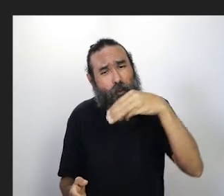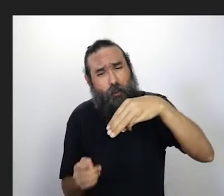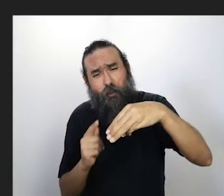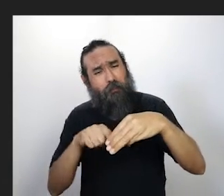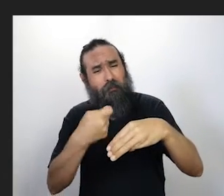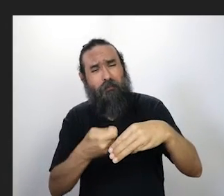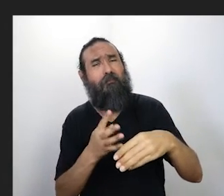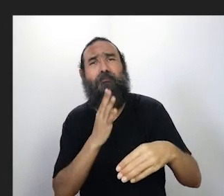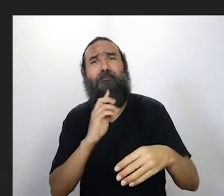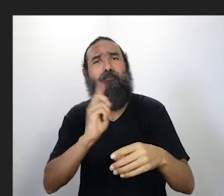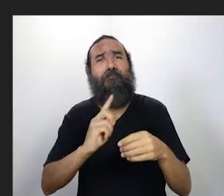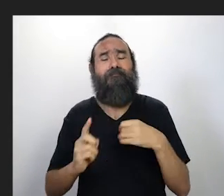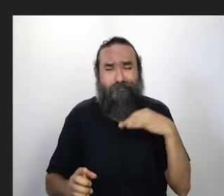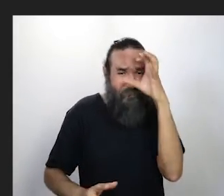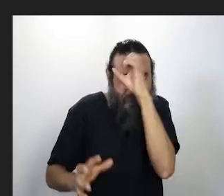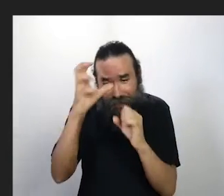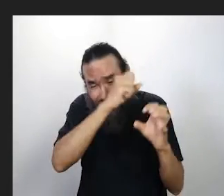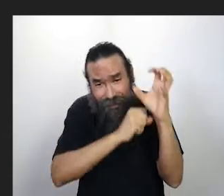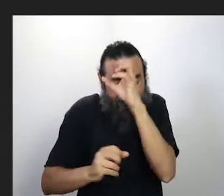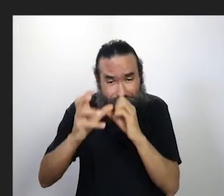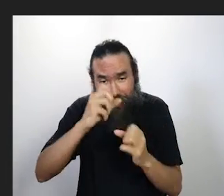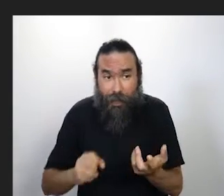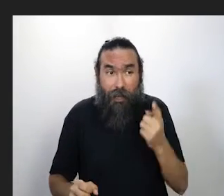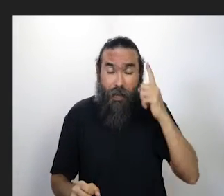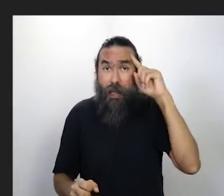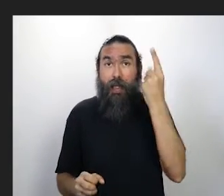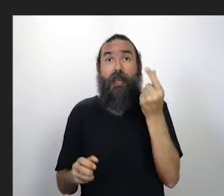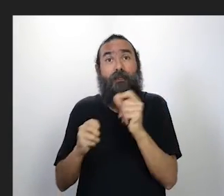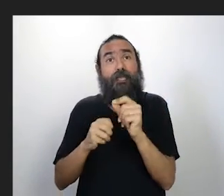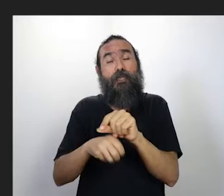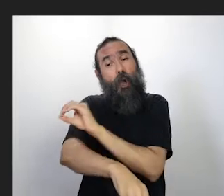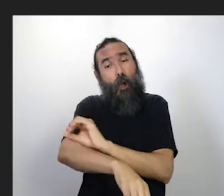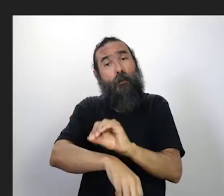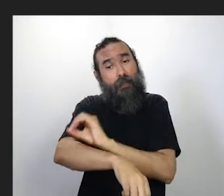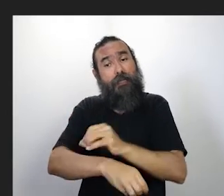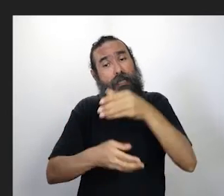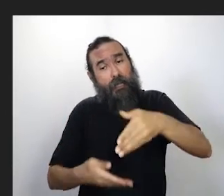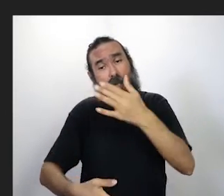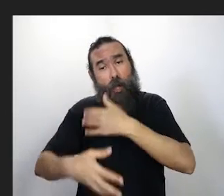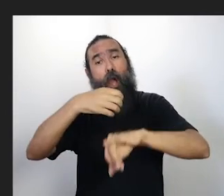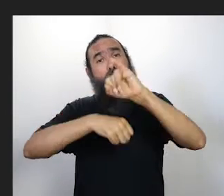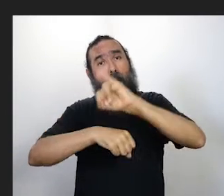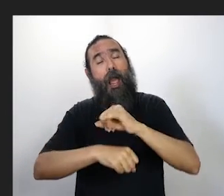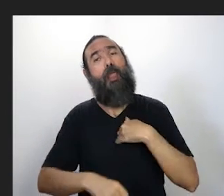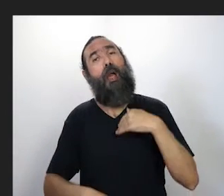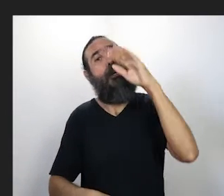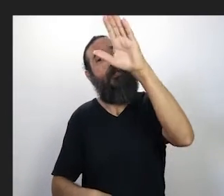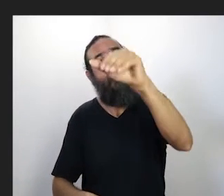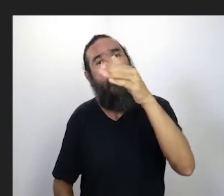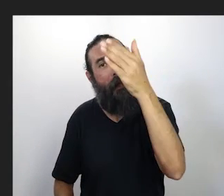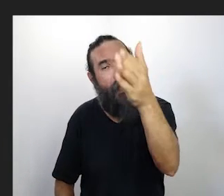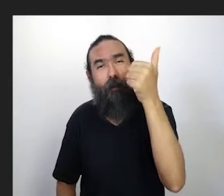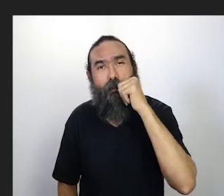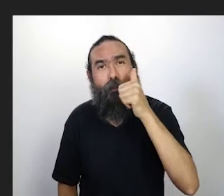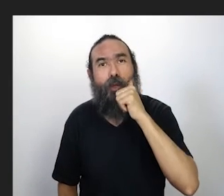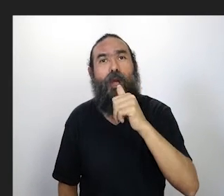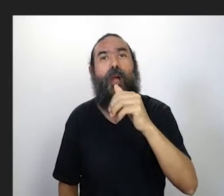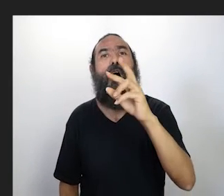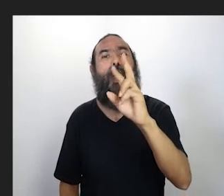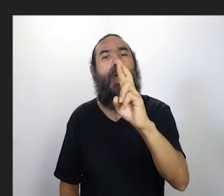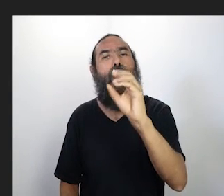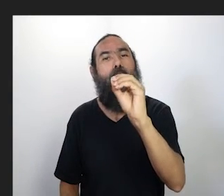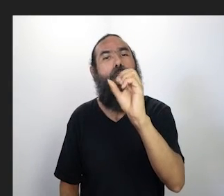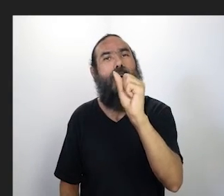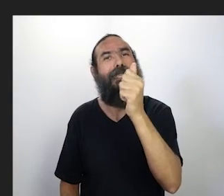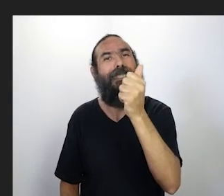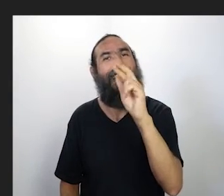e aí eu lancei a ideia de uma oficina online de canto de trabalho e coloquei a dona Rosália nessa, para dar oficina junto